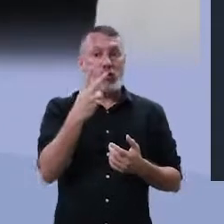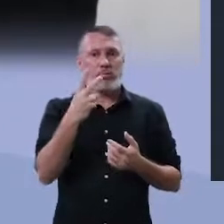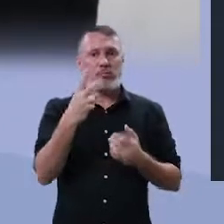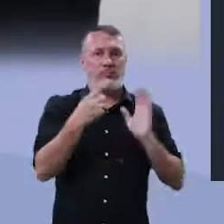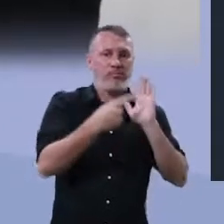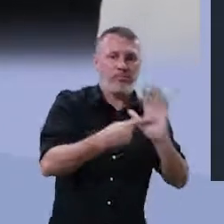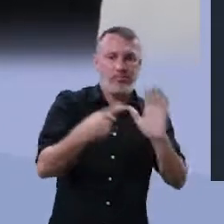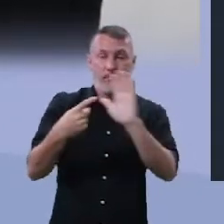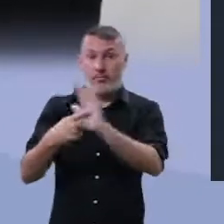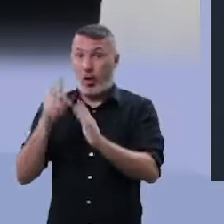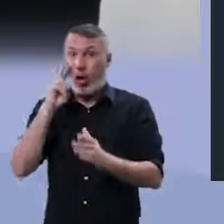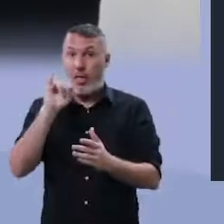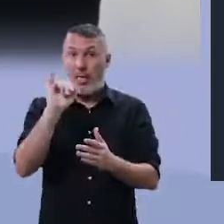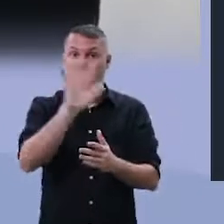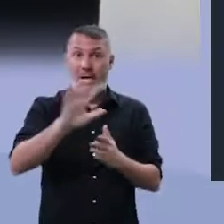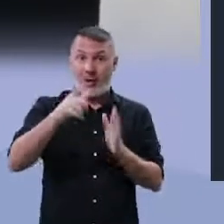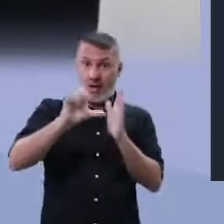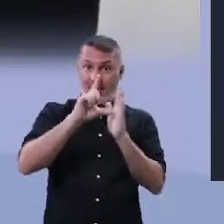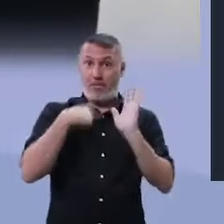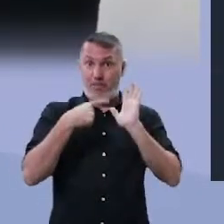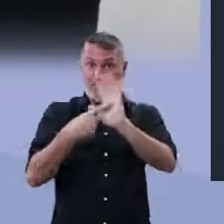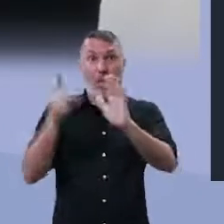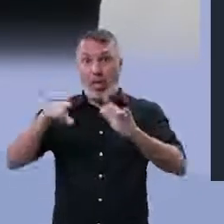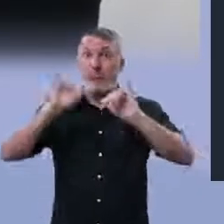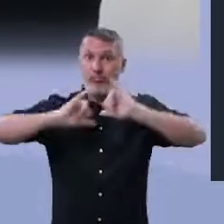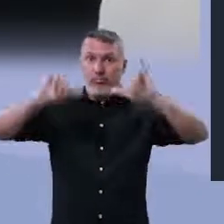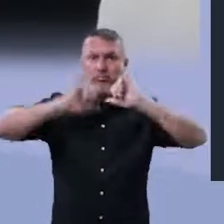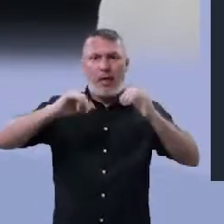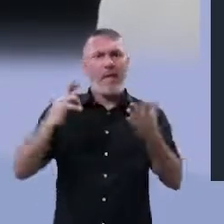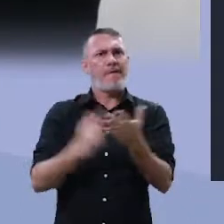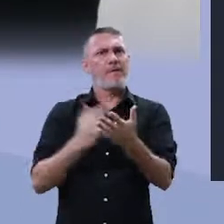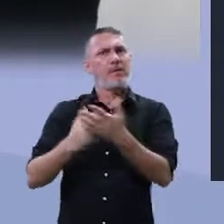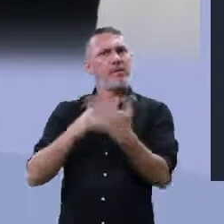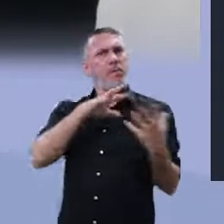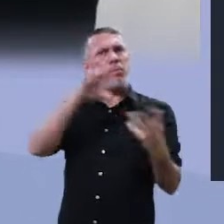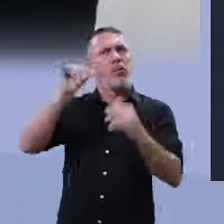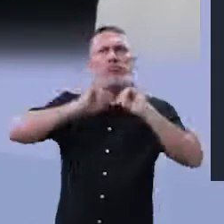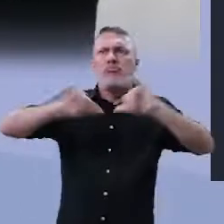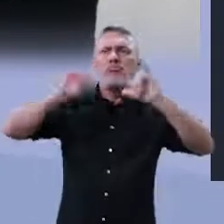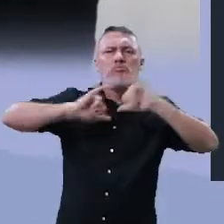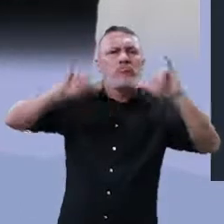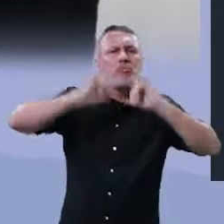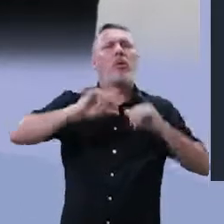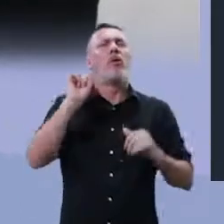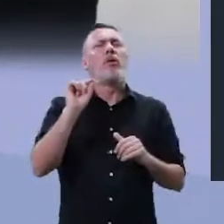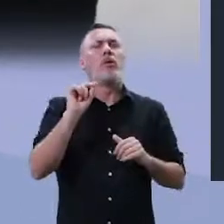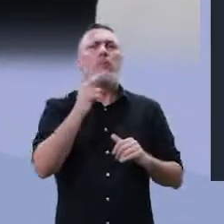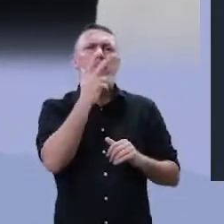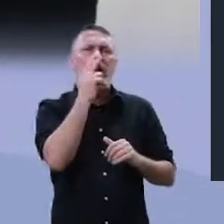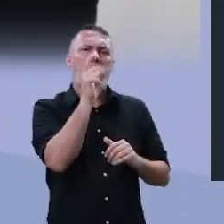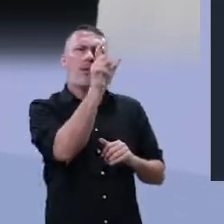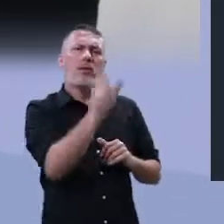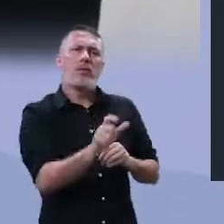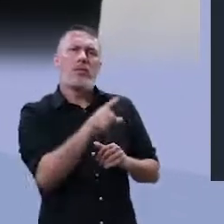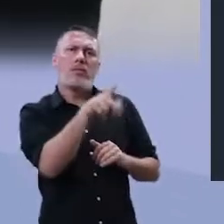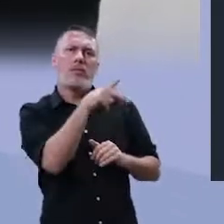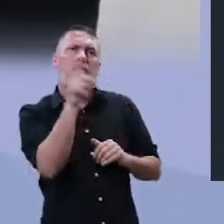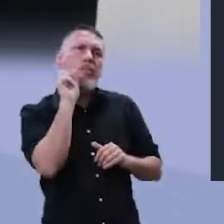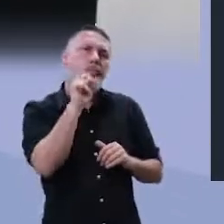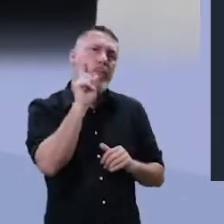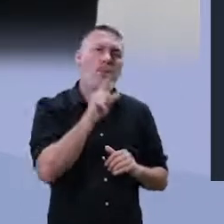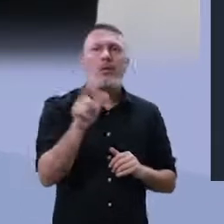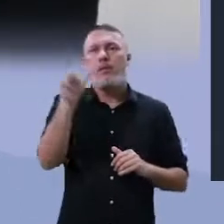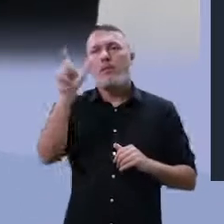anteriores, elas pertencem a essa campanha. Sugerem personalidades